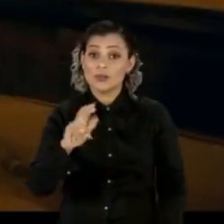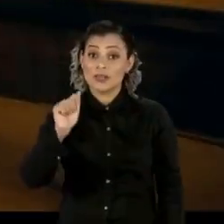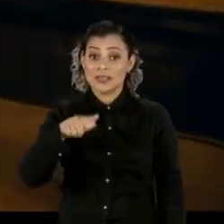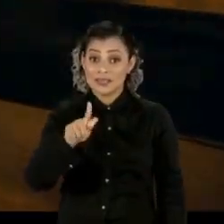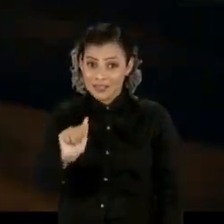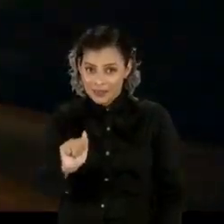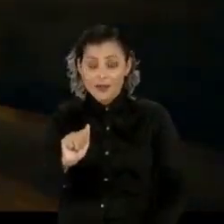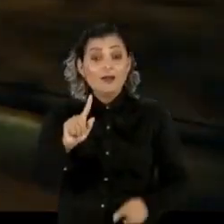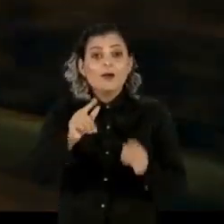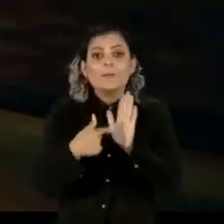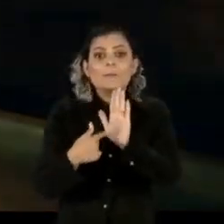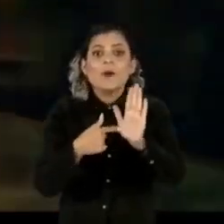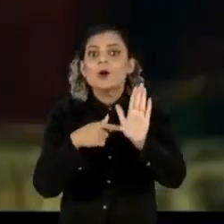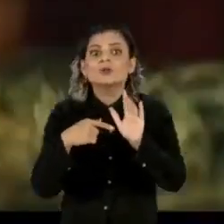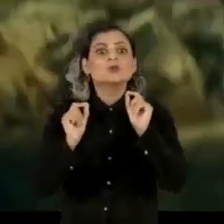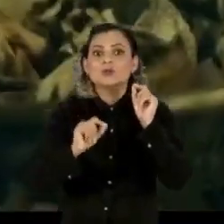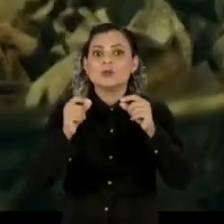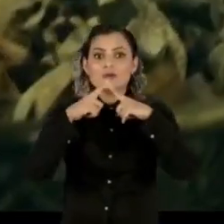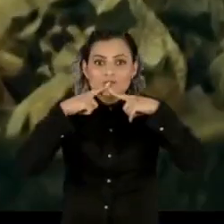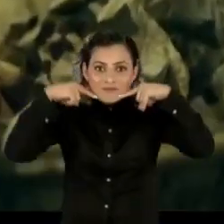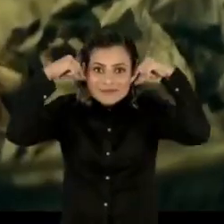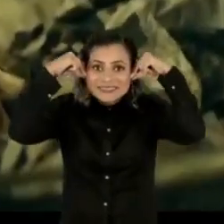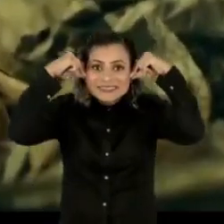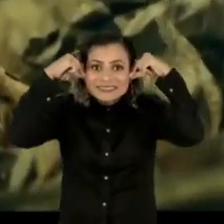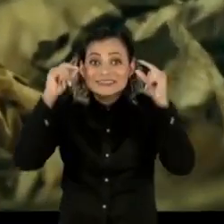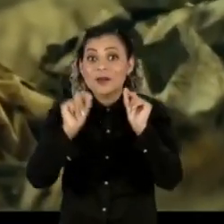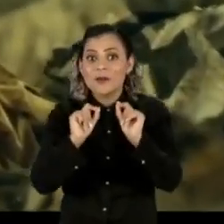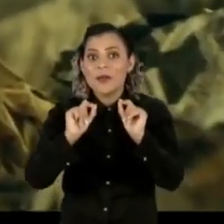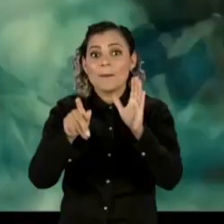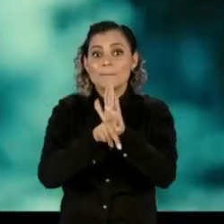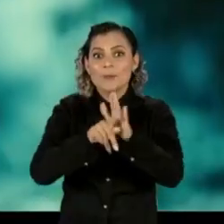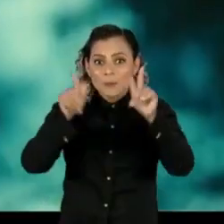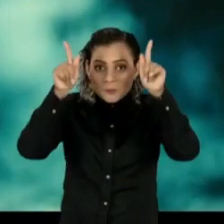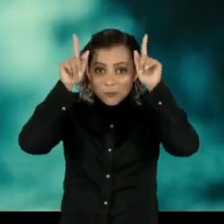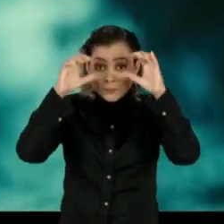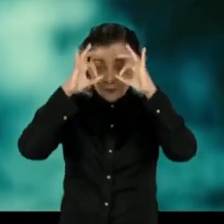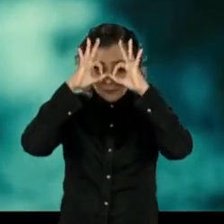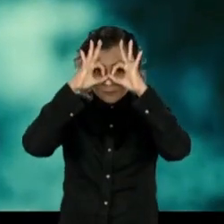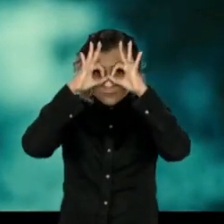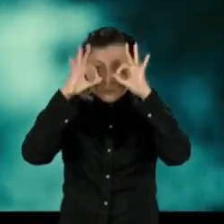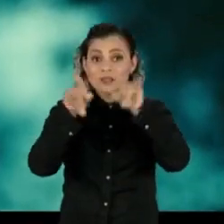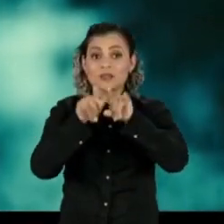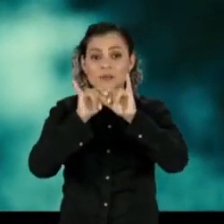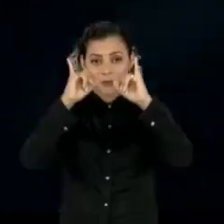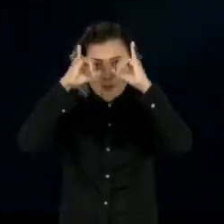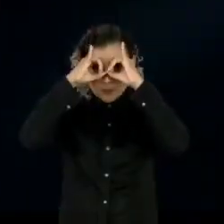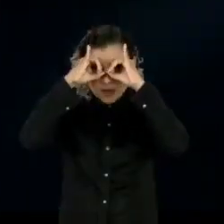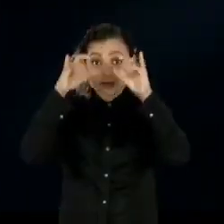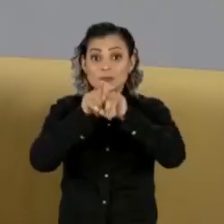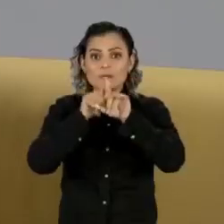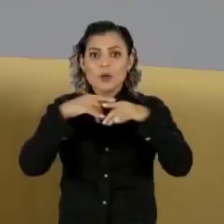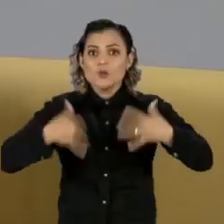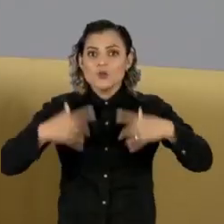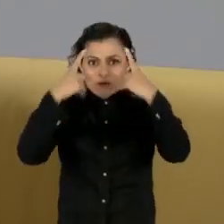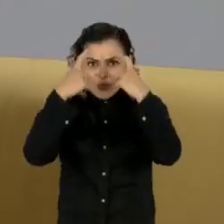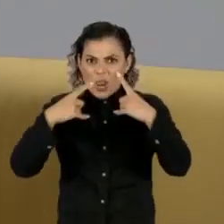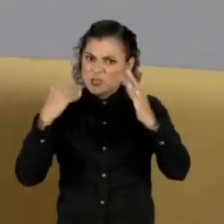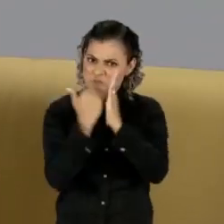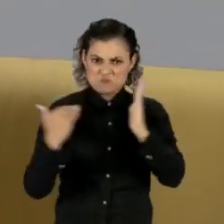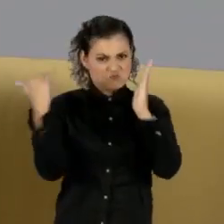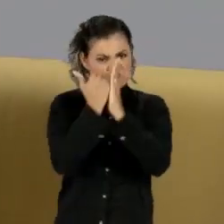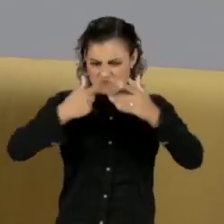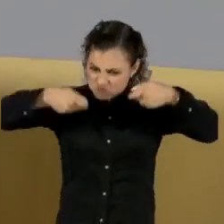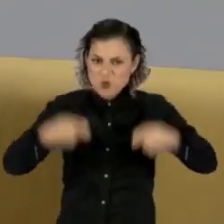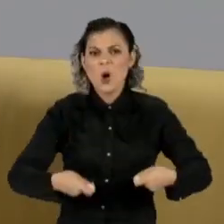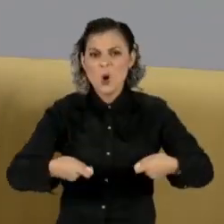longa mostra o surgimento do vilão de Batman e desperta a polêmica sobre a justificativa para a violência extrema. E uma das